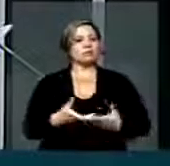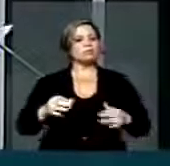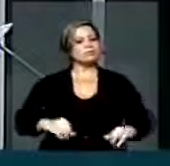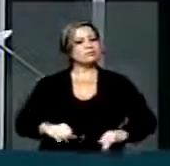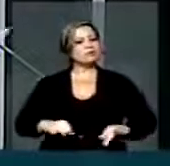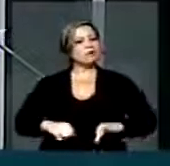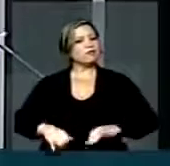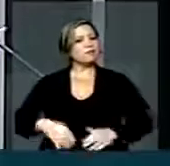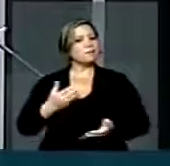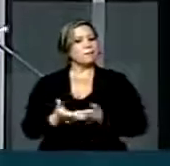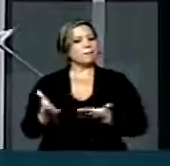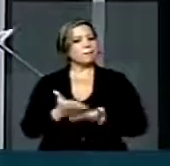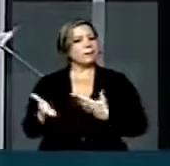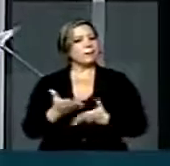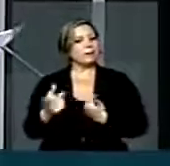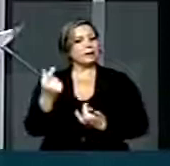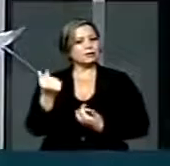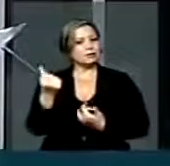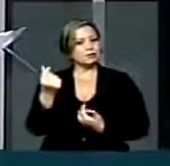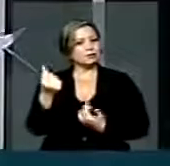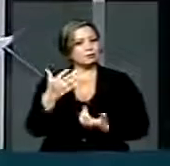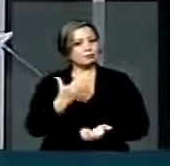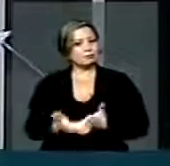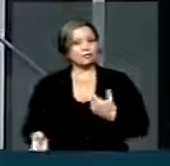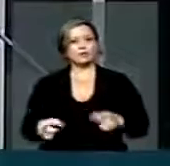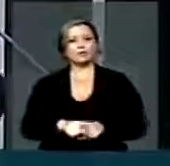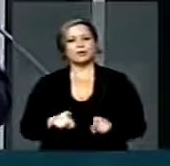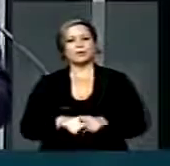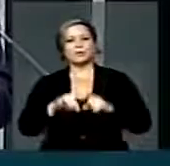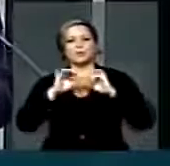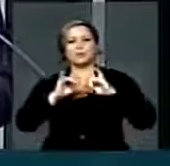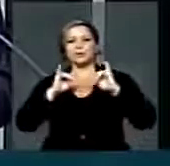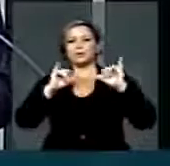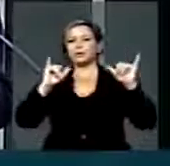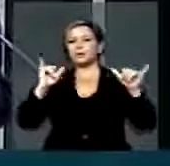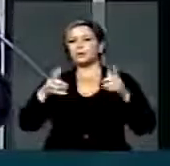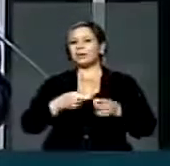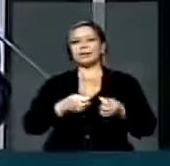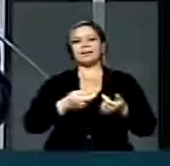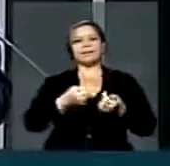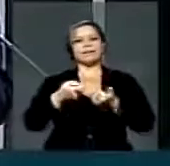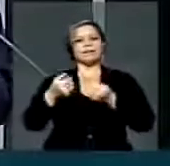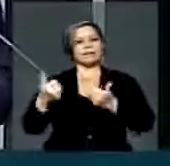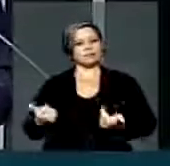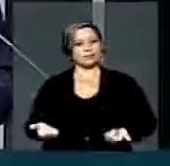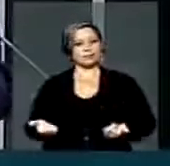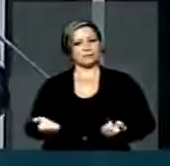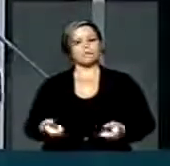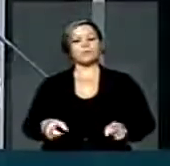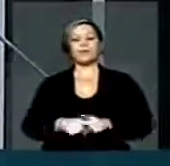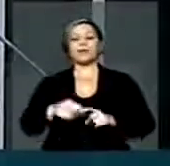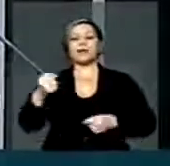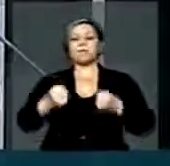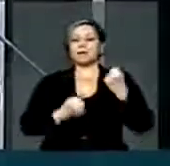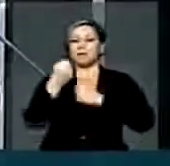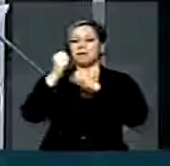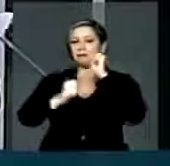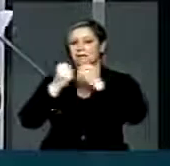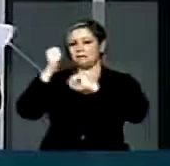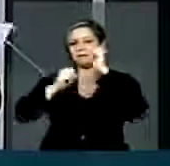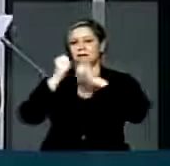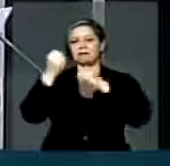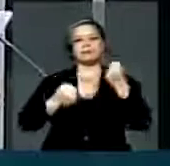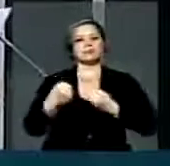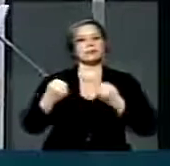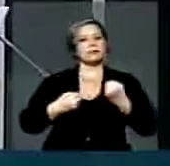consideráveis prejuízos, causado pela propaganda enganosa, praticada pela indústria